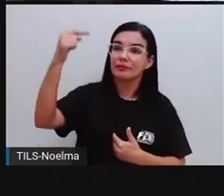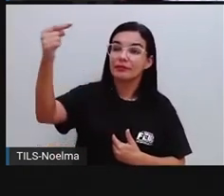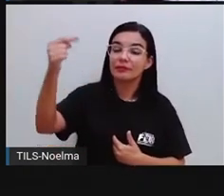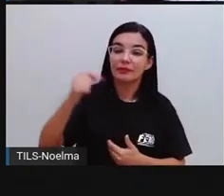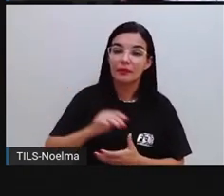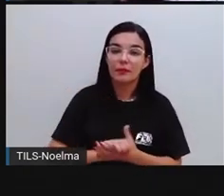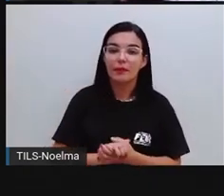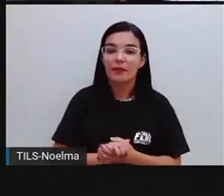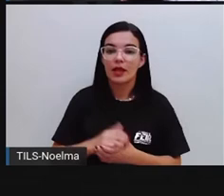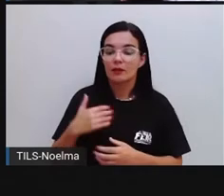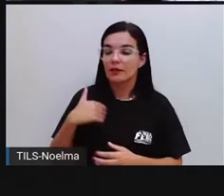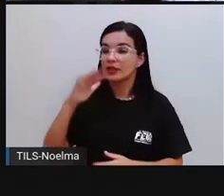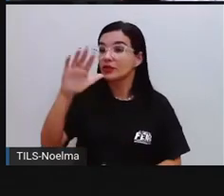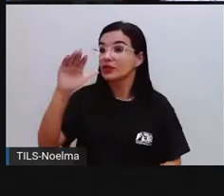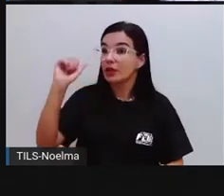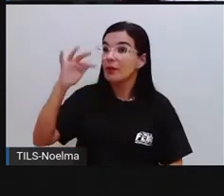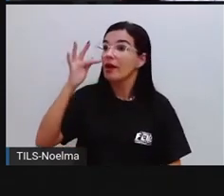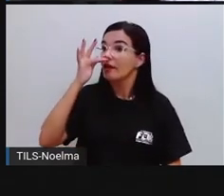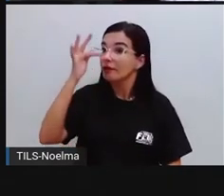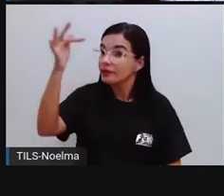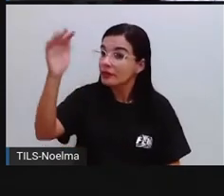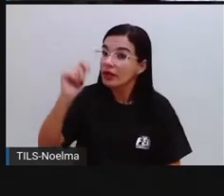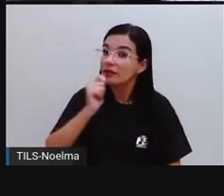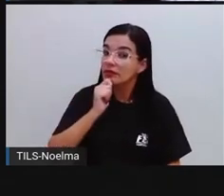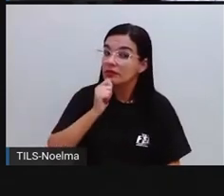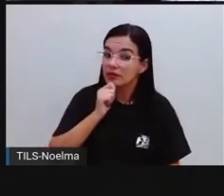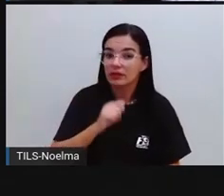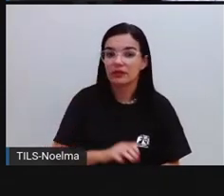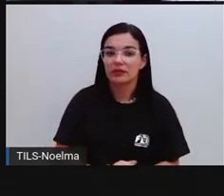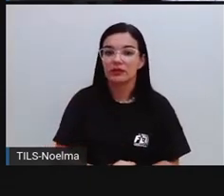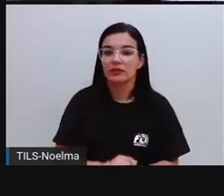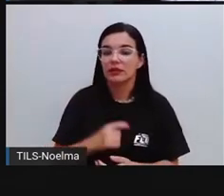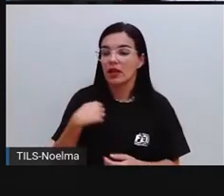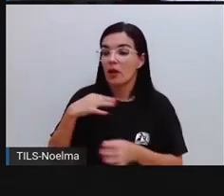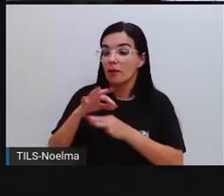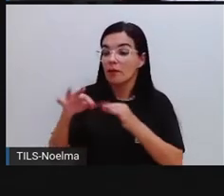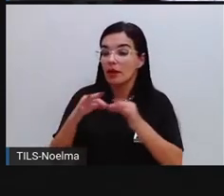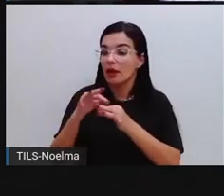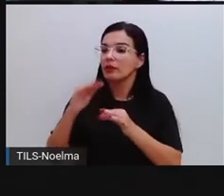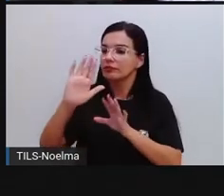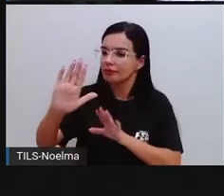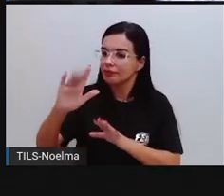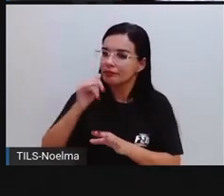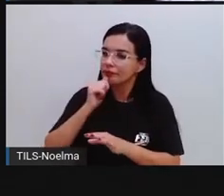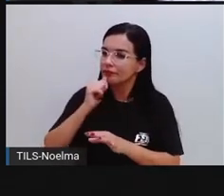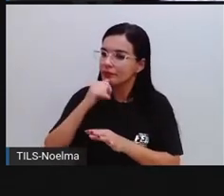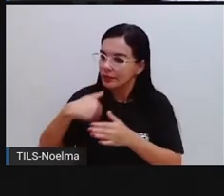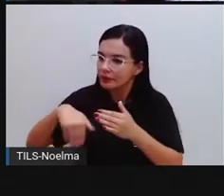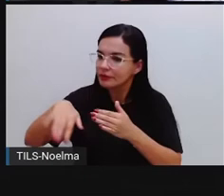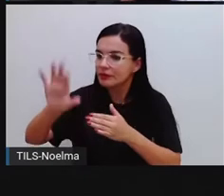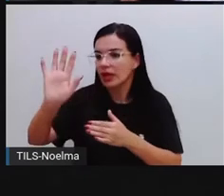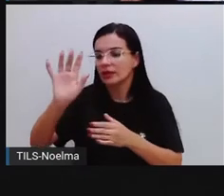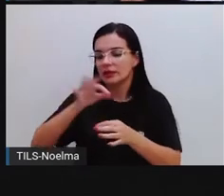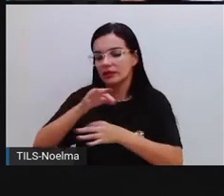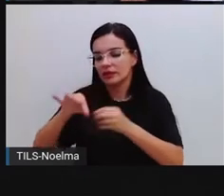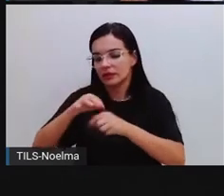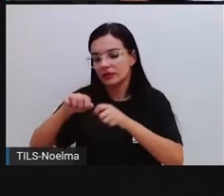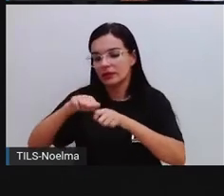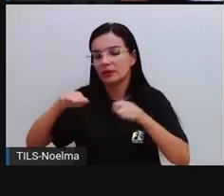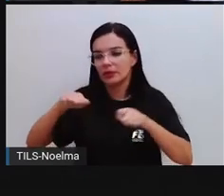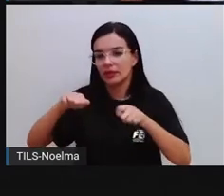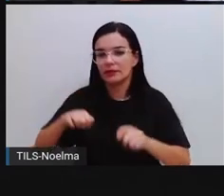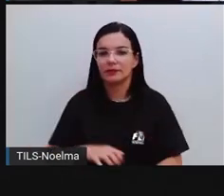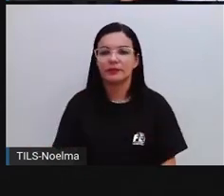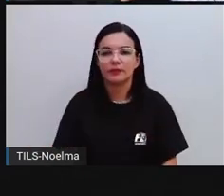Minha avó me chamará. Uma vez eu amarrarei um fio de